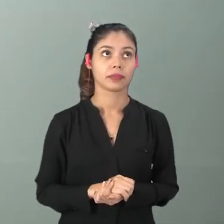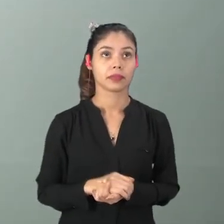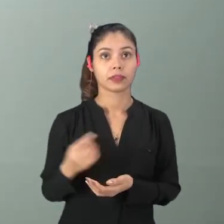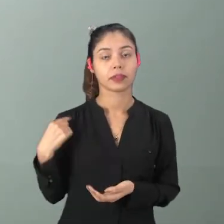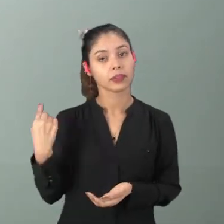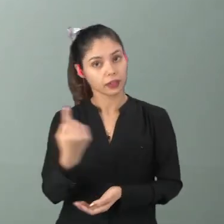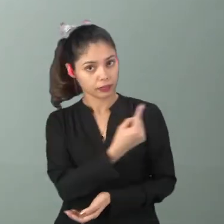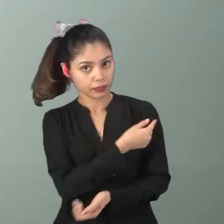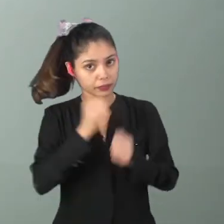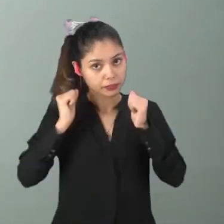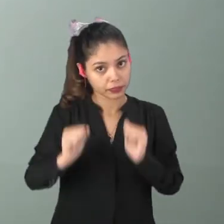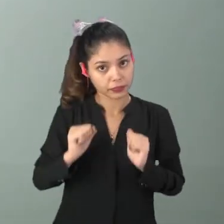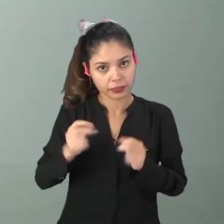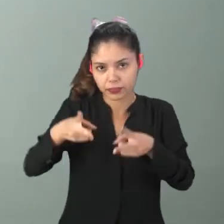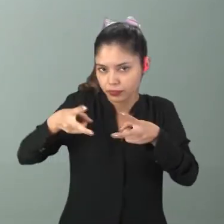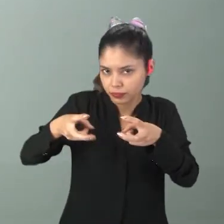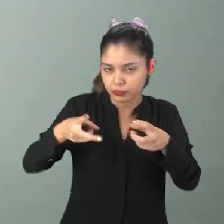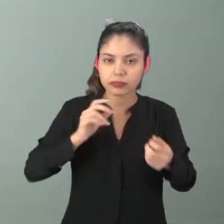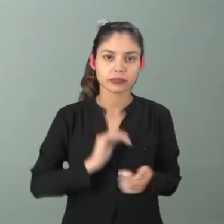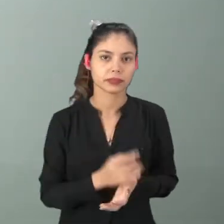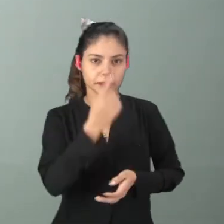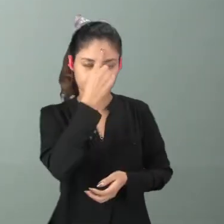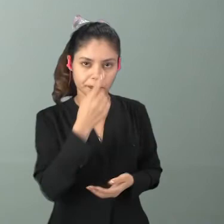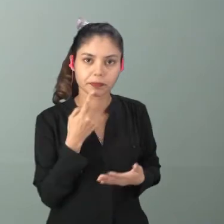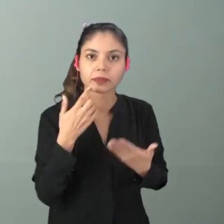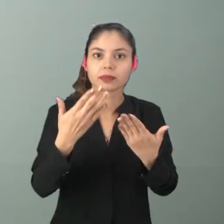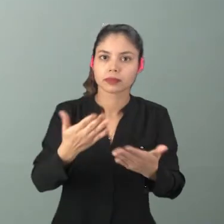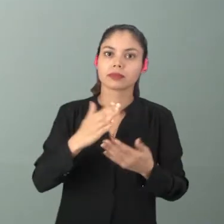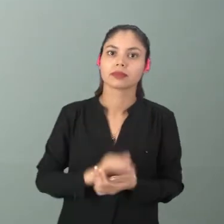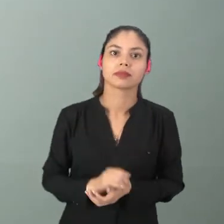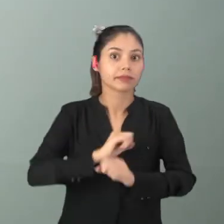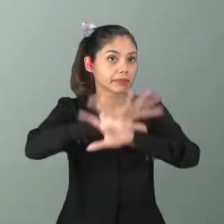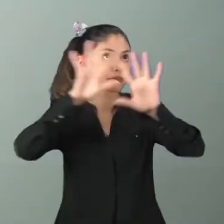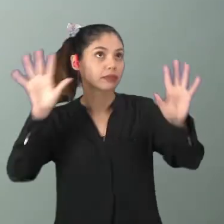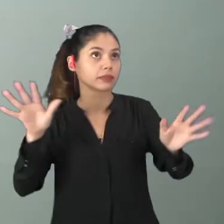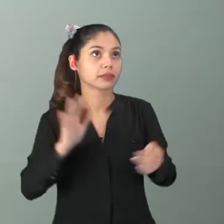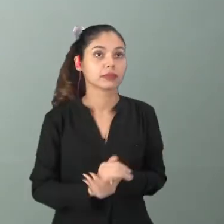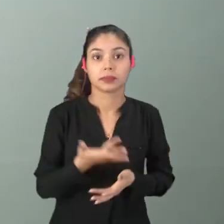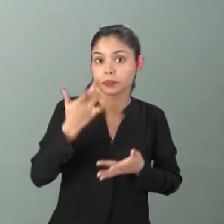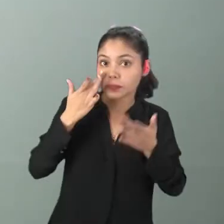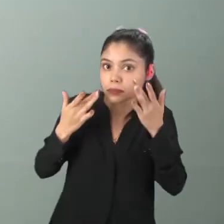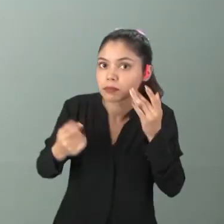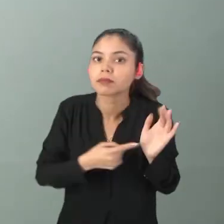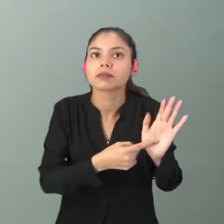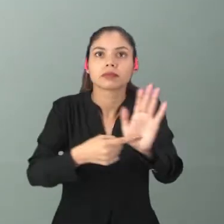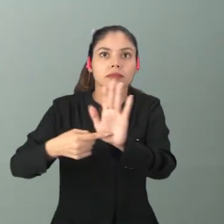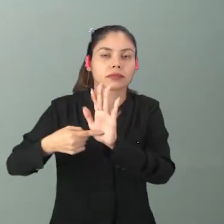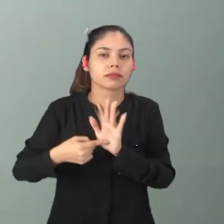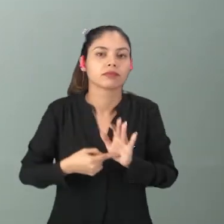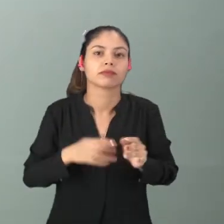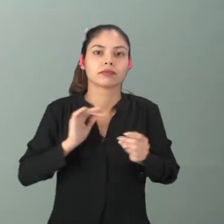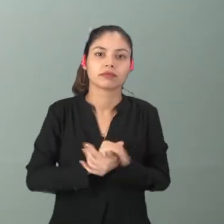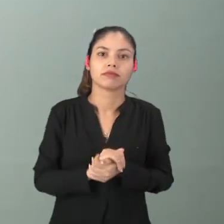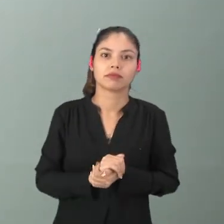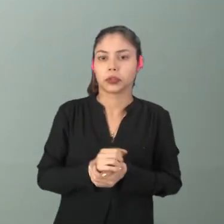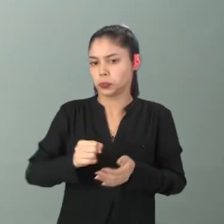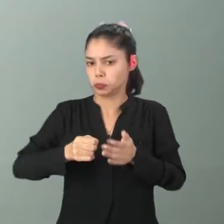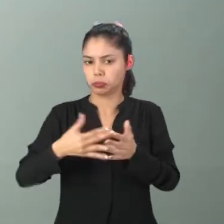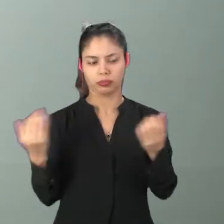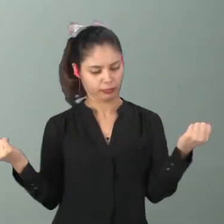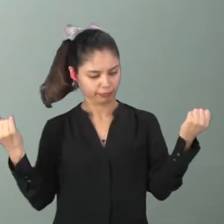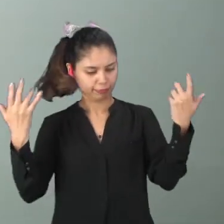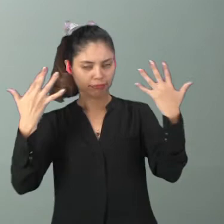Nós podemos perceber nessa apresentação, né? claro que é uma apresentação num palco com muitas